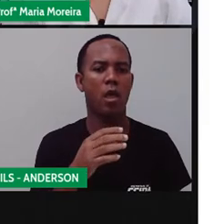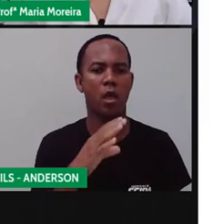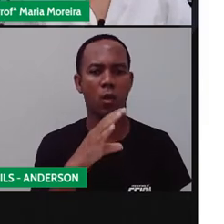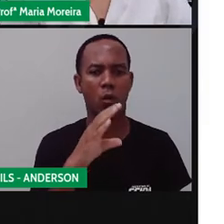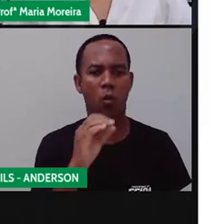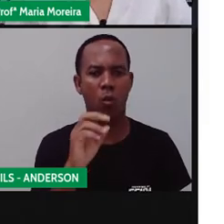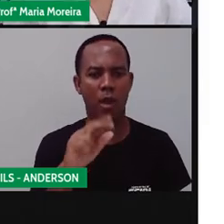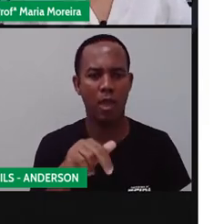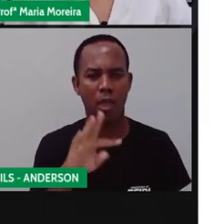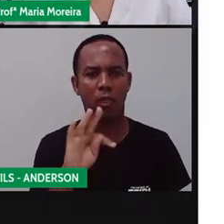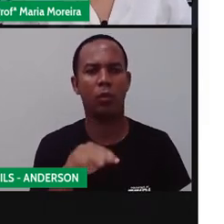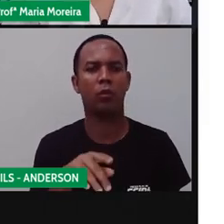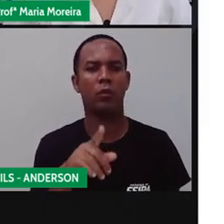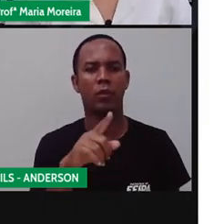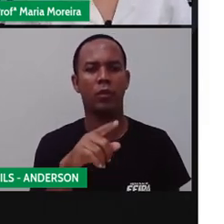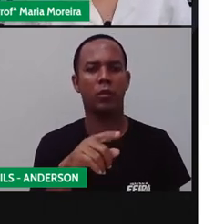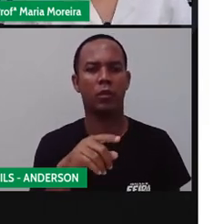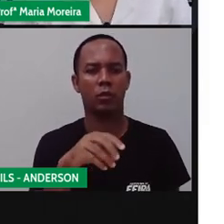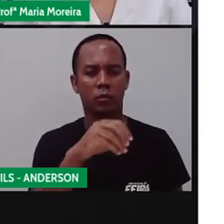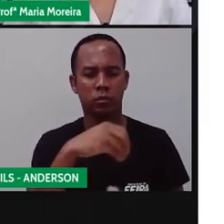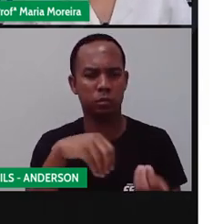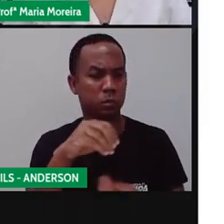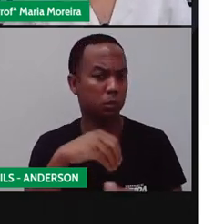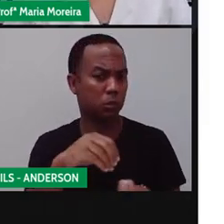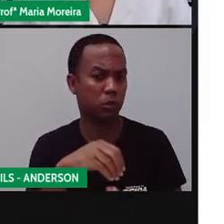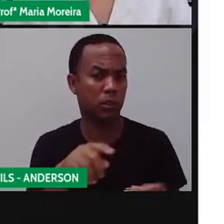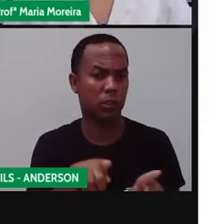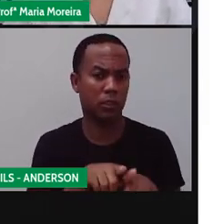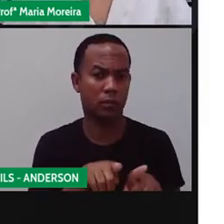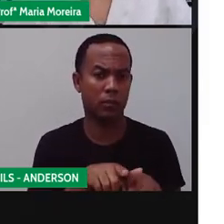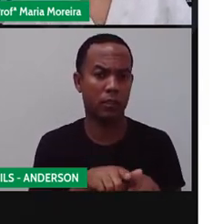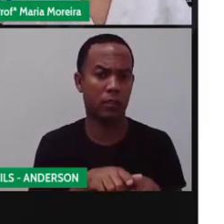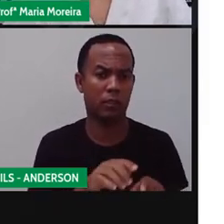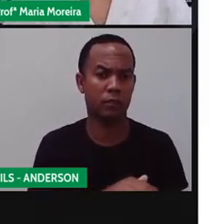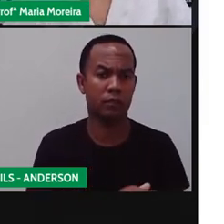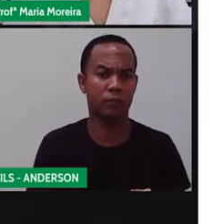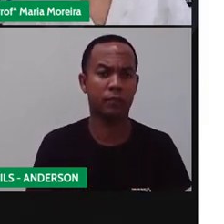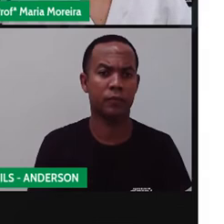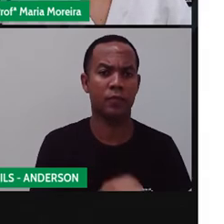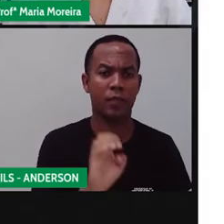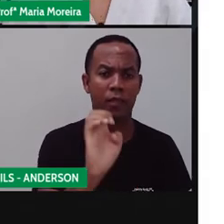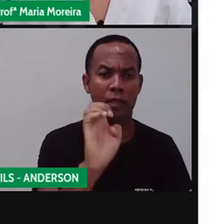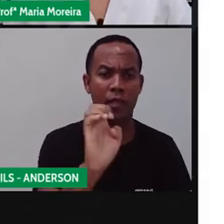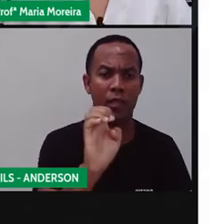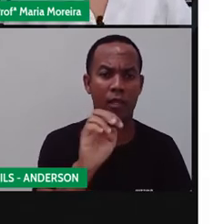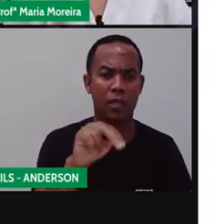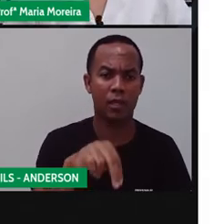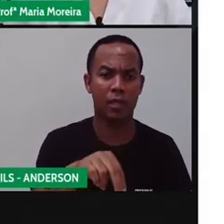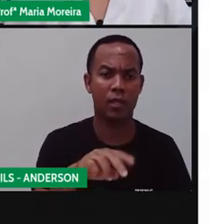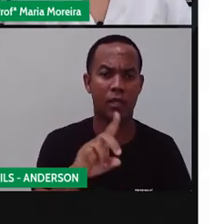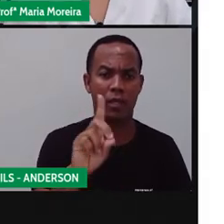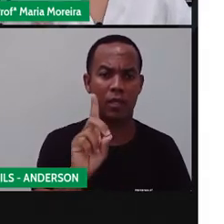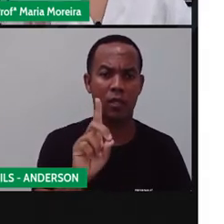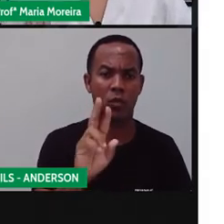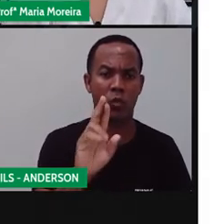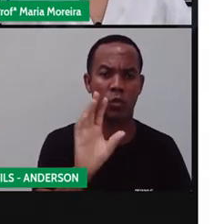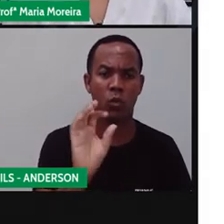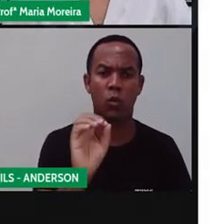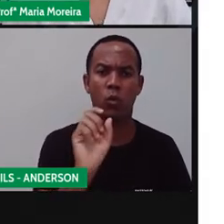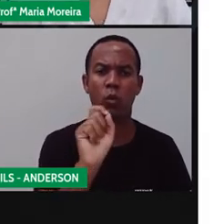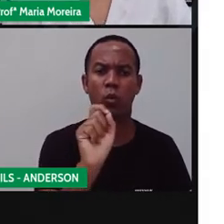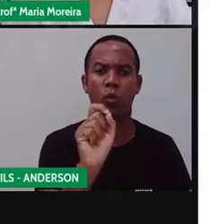endro. O endro, né? Para quem não sabe, ele se assemelha muito a erva doce. Só que o endro, ele é